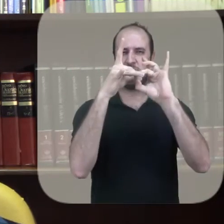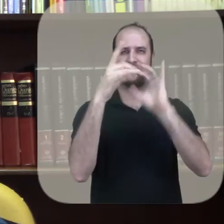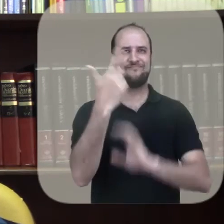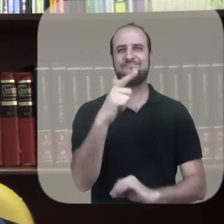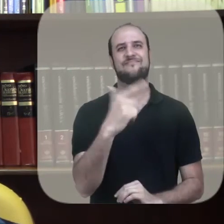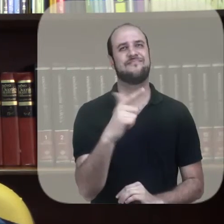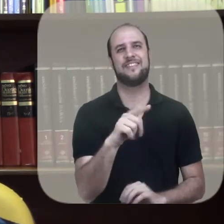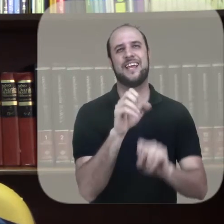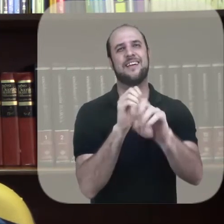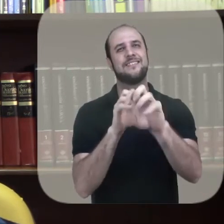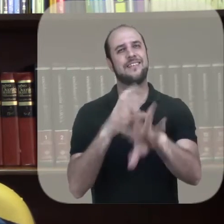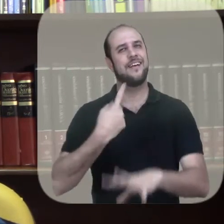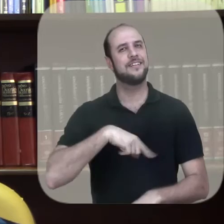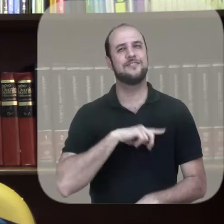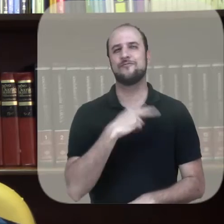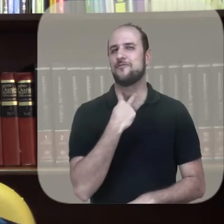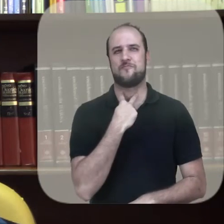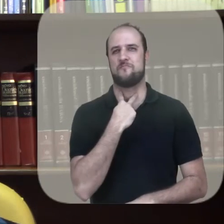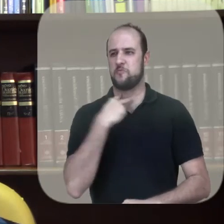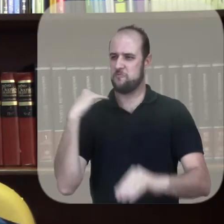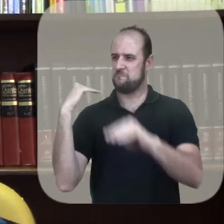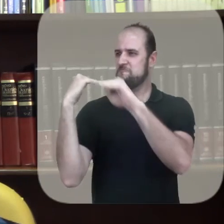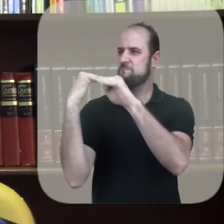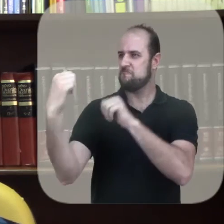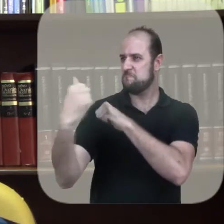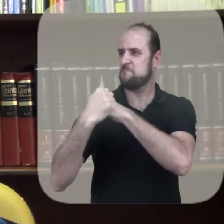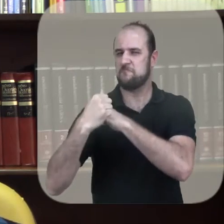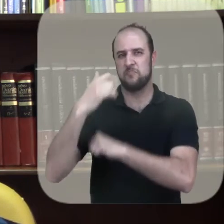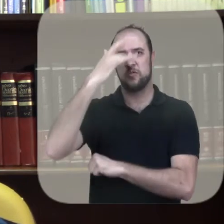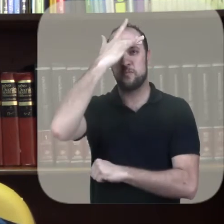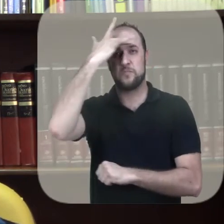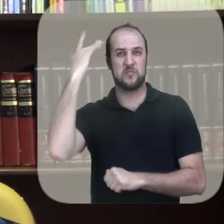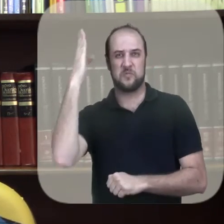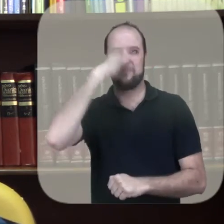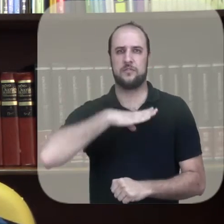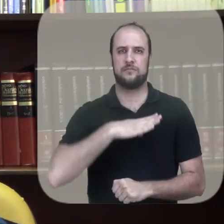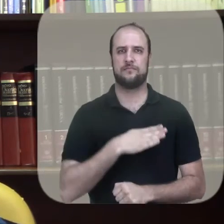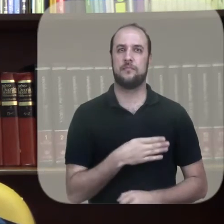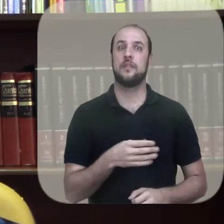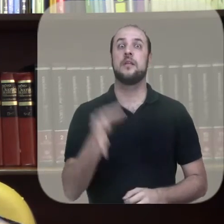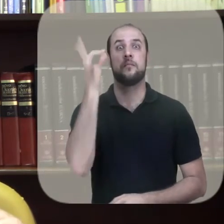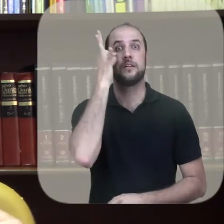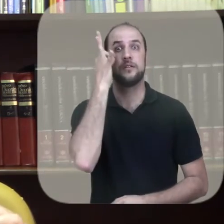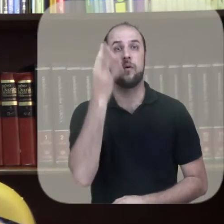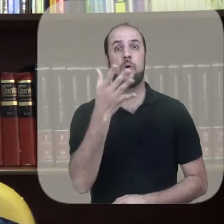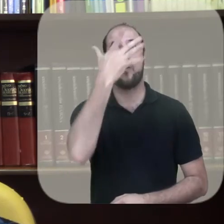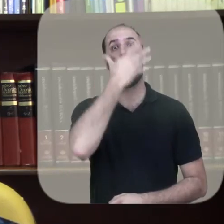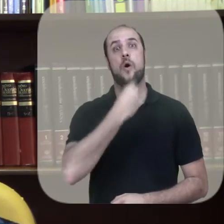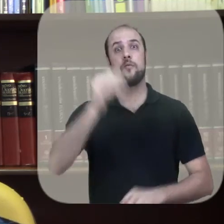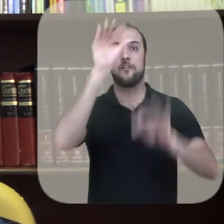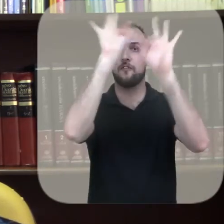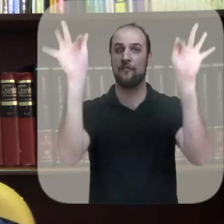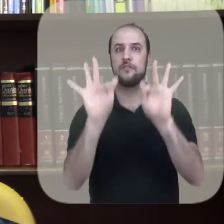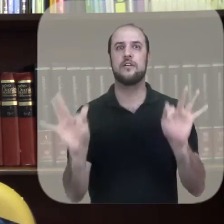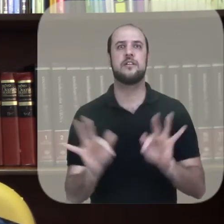trevas, ensinando-os que não devemos nos colocar em julgo e desigual com os incrédulos. Note bem, o homem bem-aventurado,